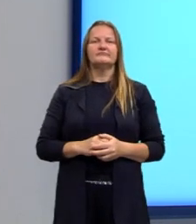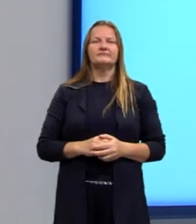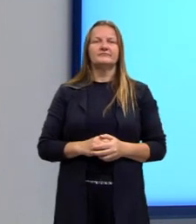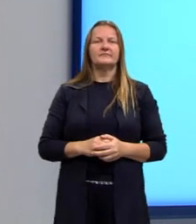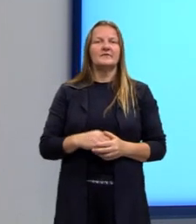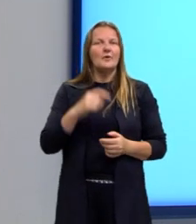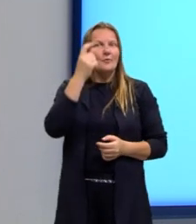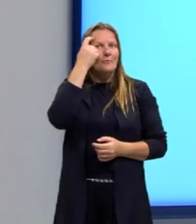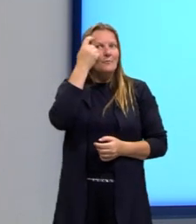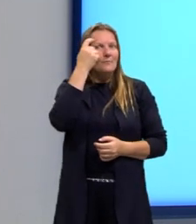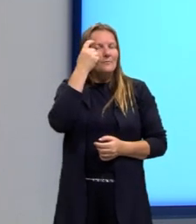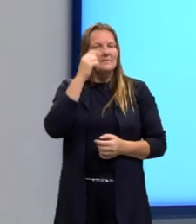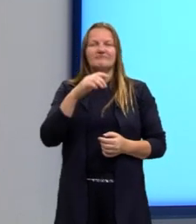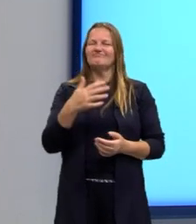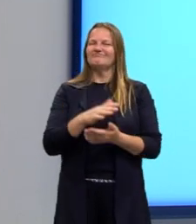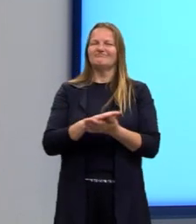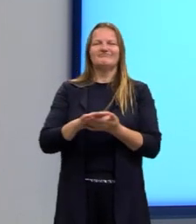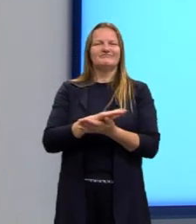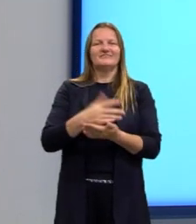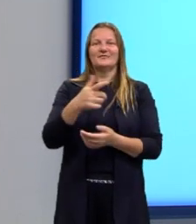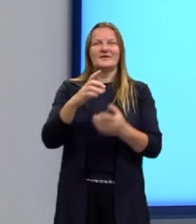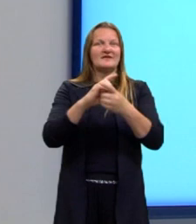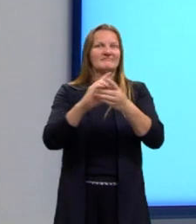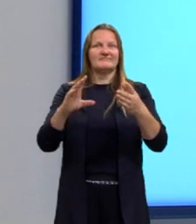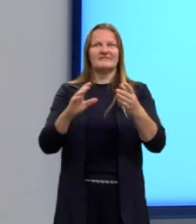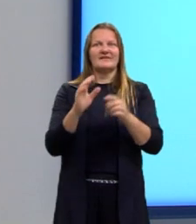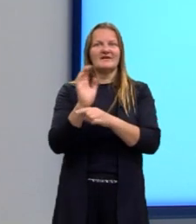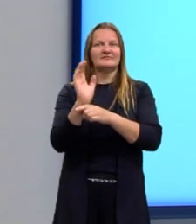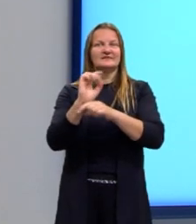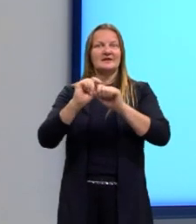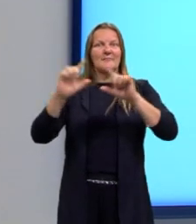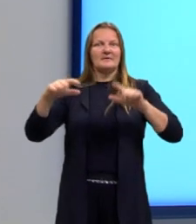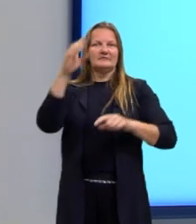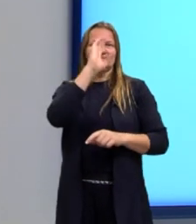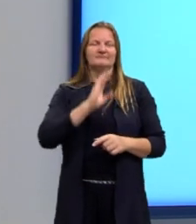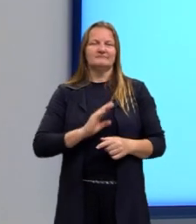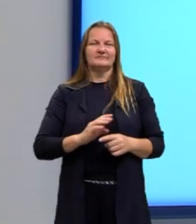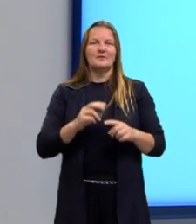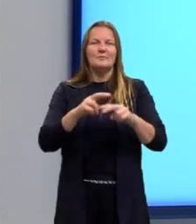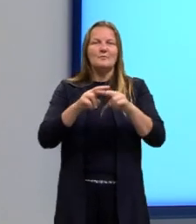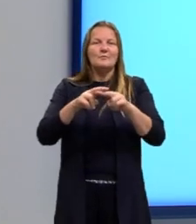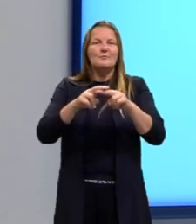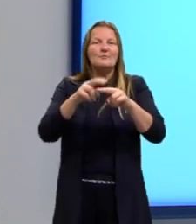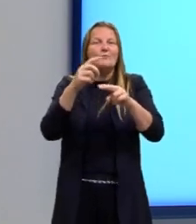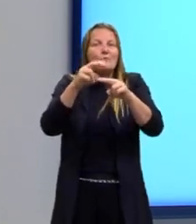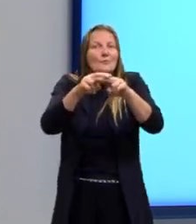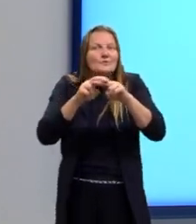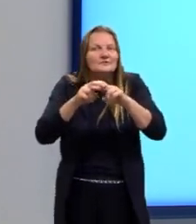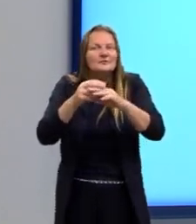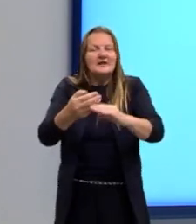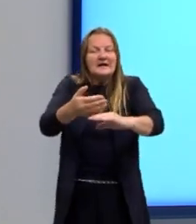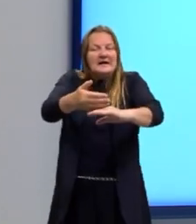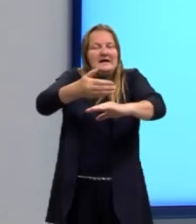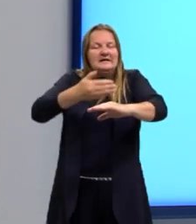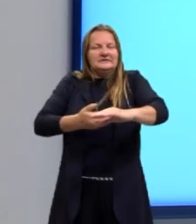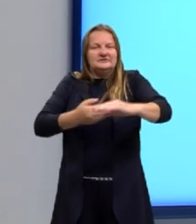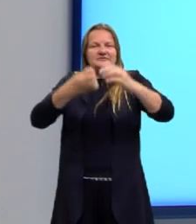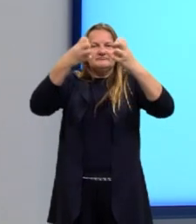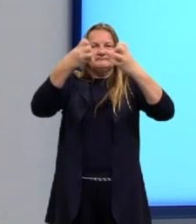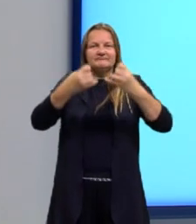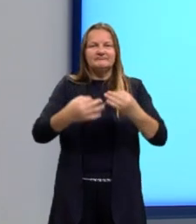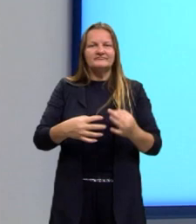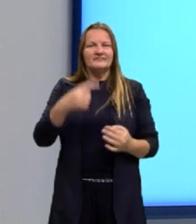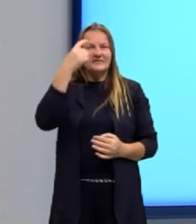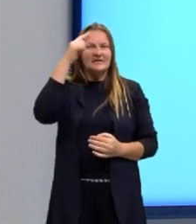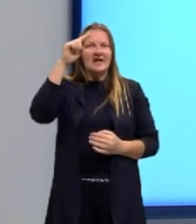Brasil. Não, não existe. E aí, por quê? Porque antes de colocar a frase do tema, democratização de acesso ao cinema no